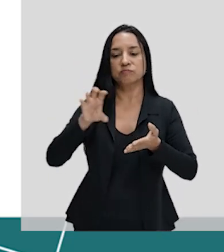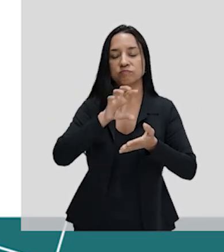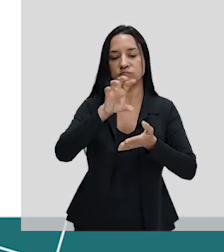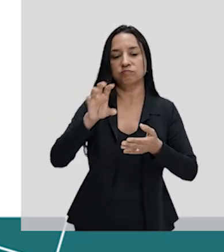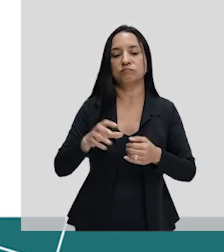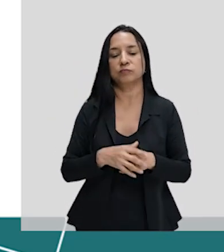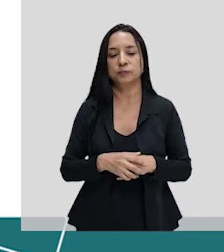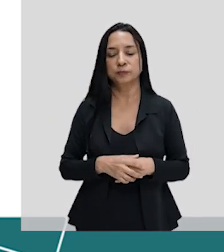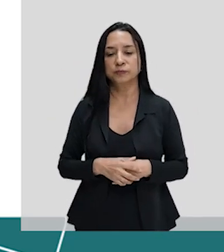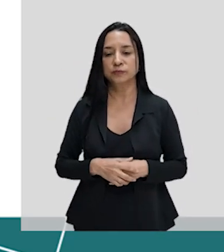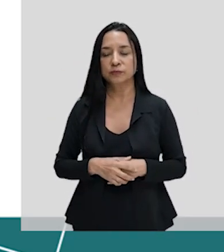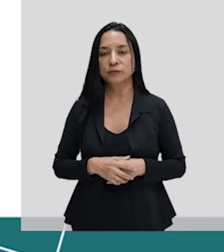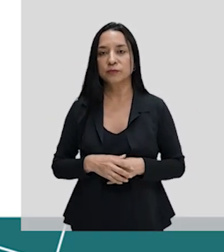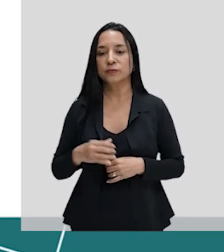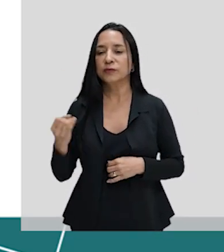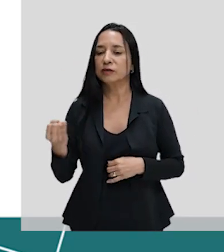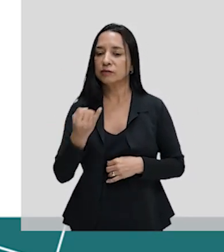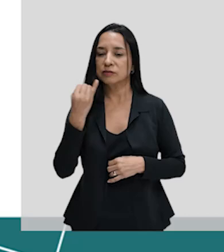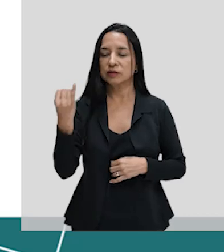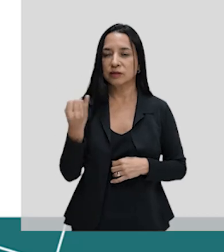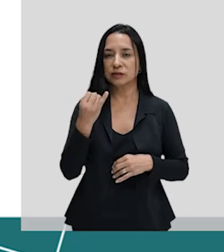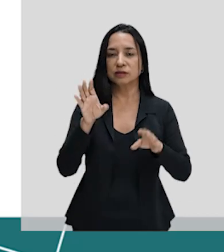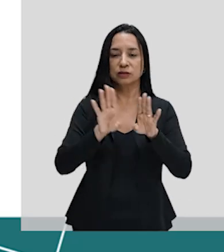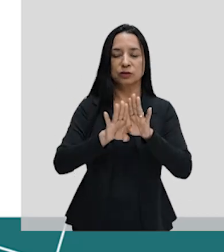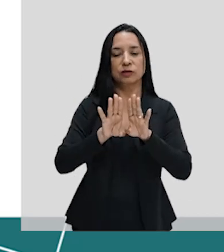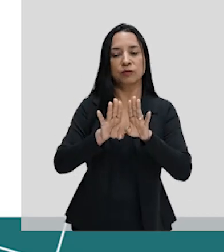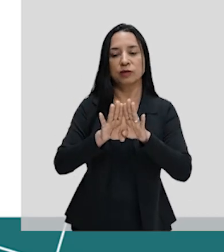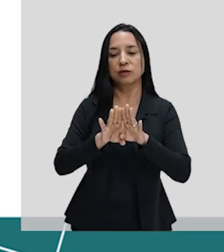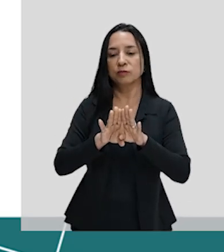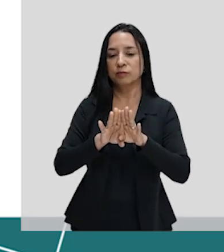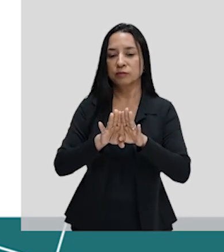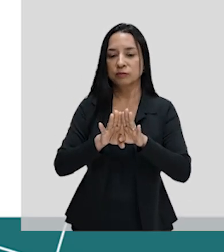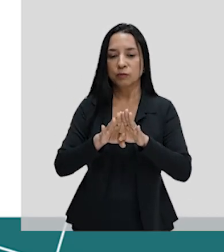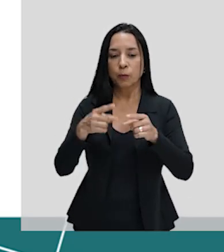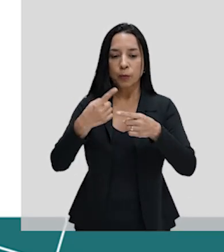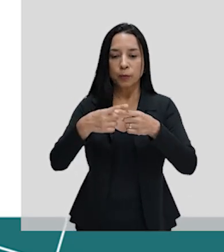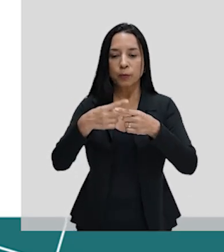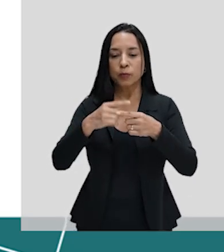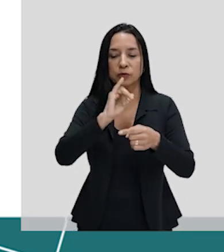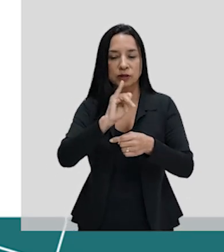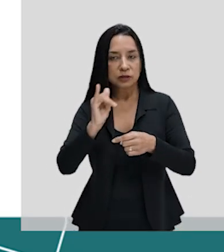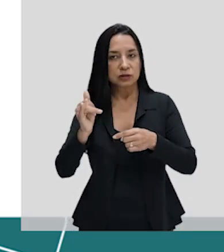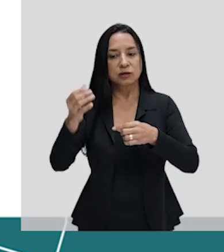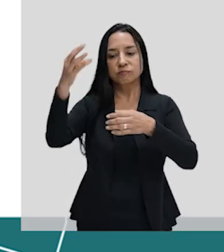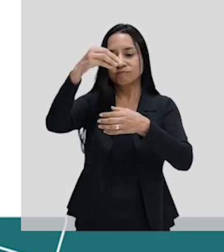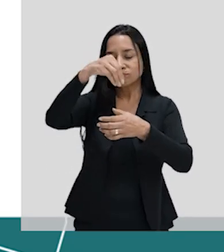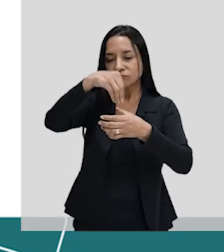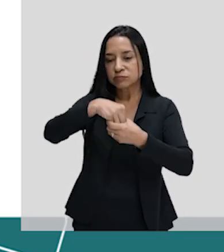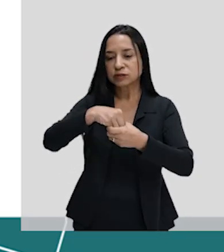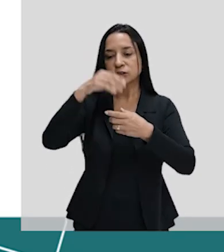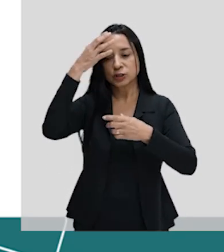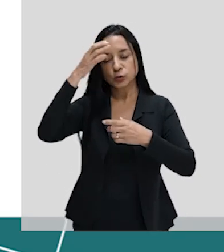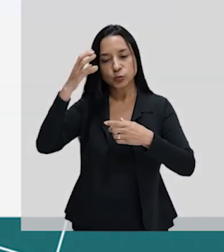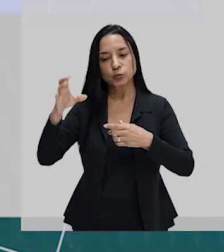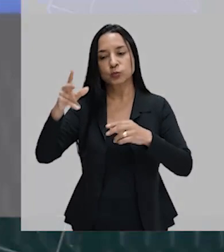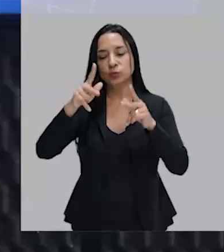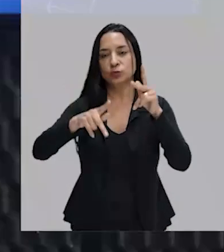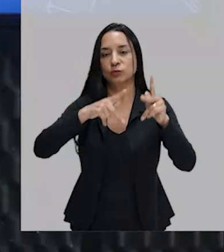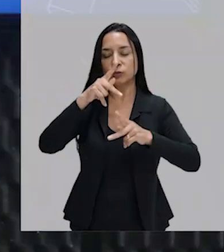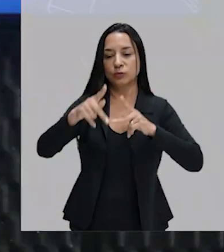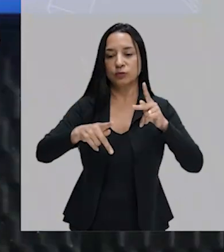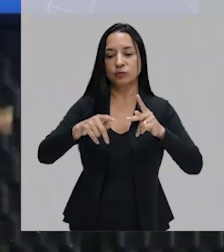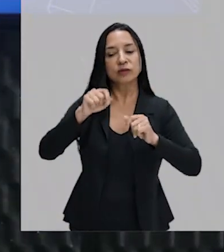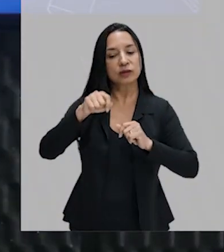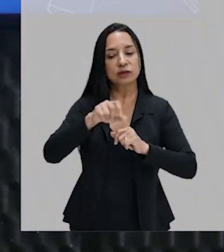E é muito interessante porque as lendas fazem parte da cultura de um povo. As nossas lendas aqui, de São